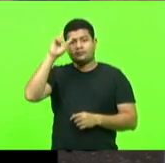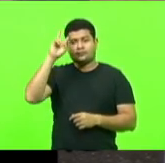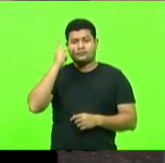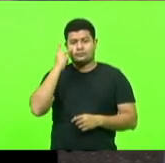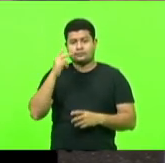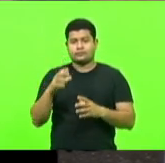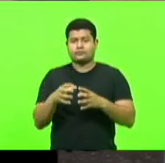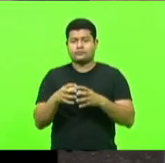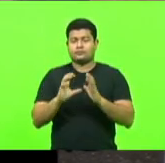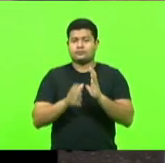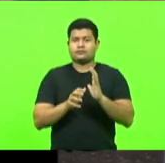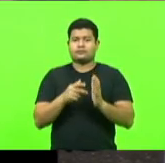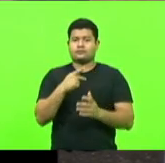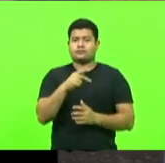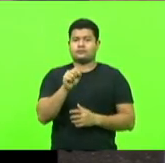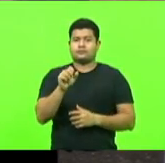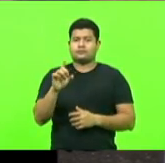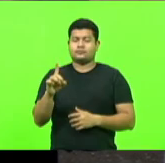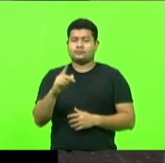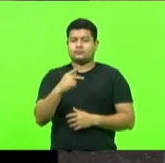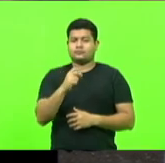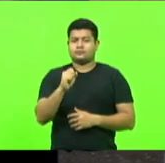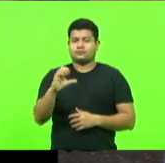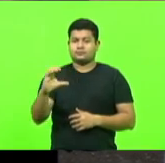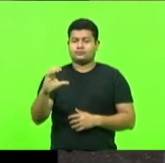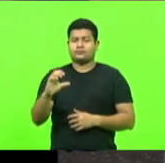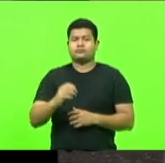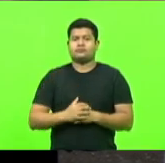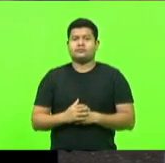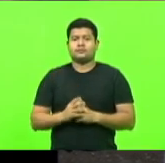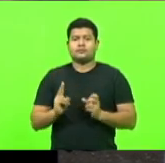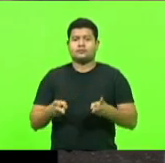PSD, PSC. Ato contínuo.